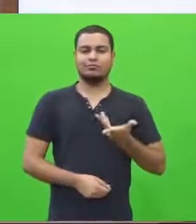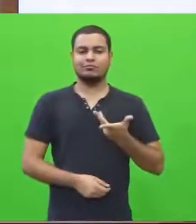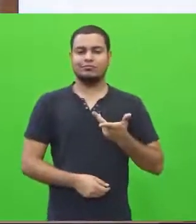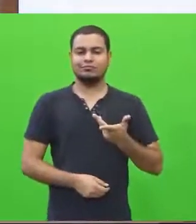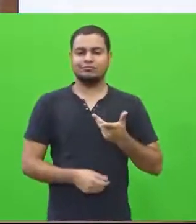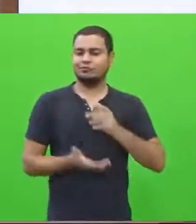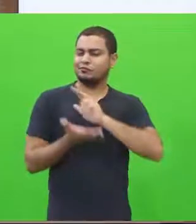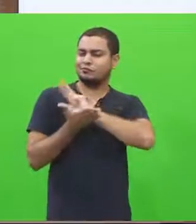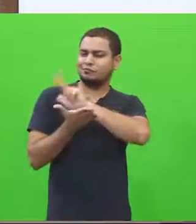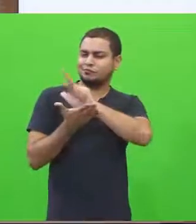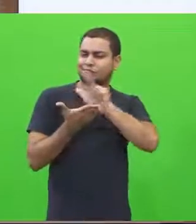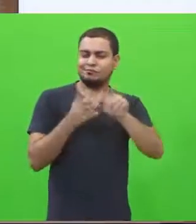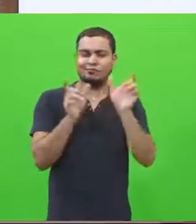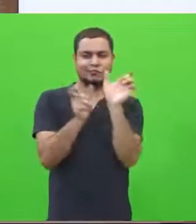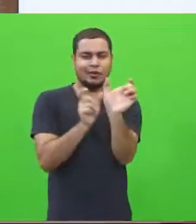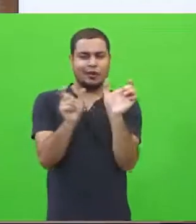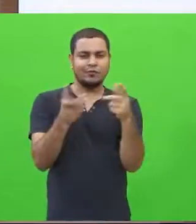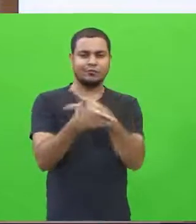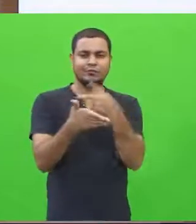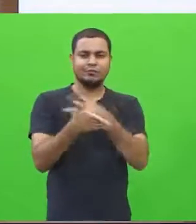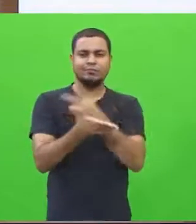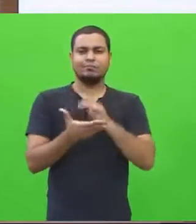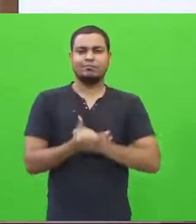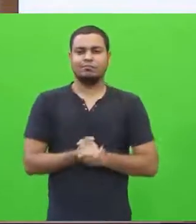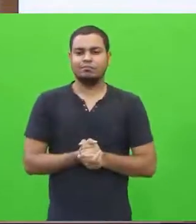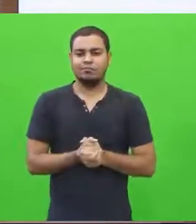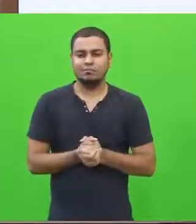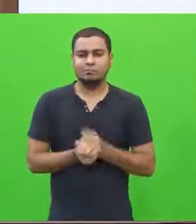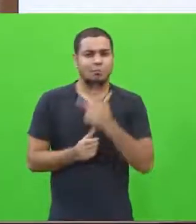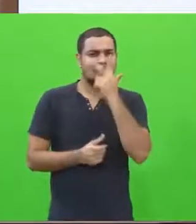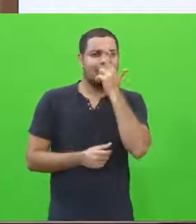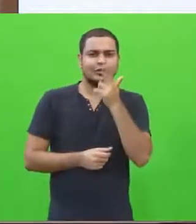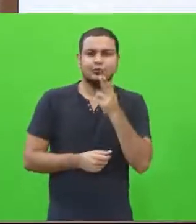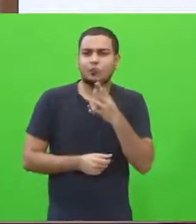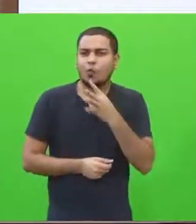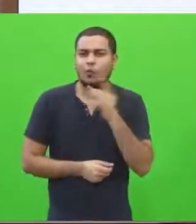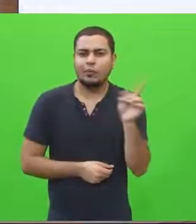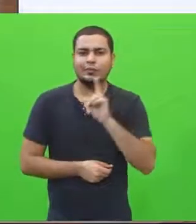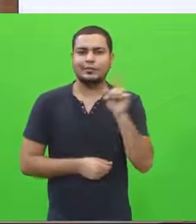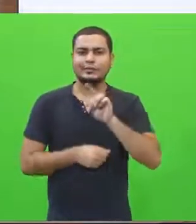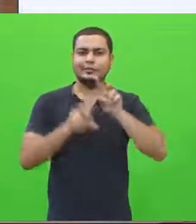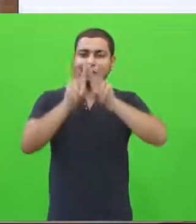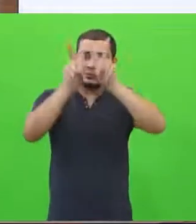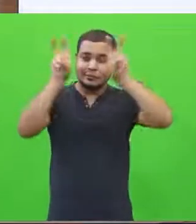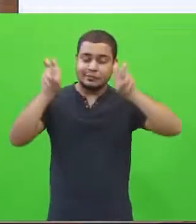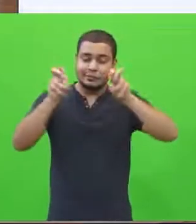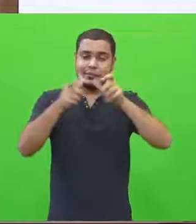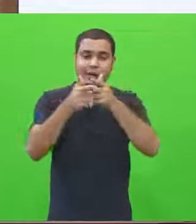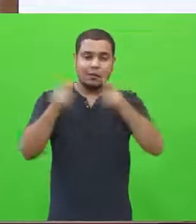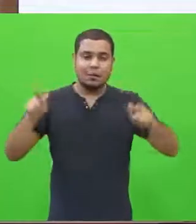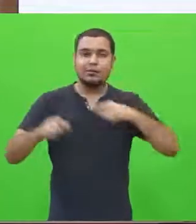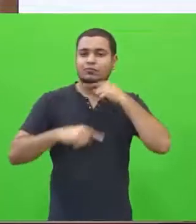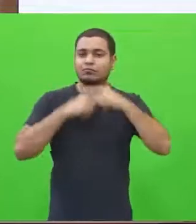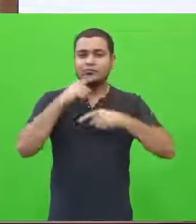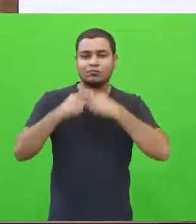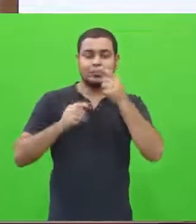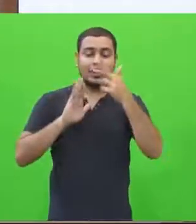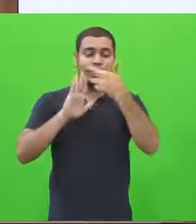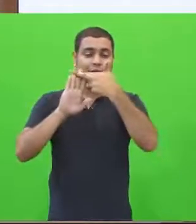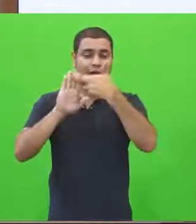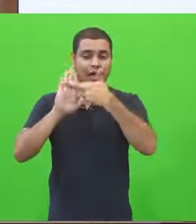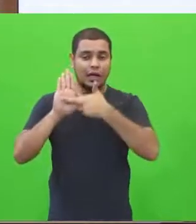e outras mais. Total desconhecimento dos aspectos gramaticais. Regras,